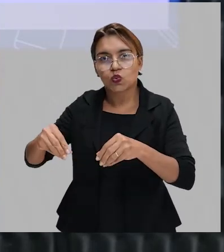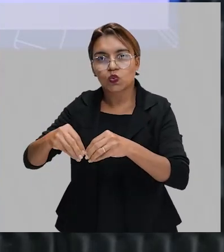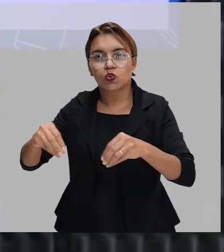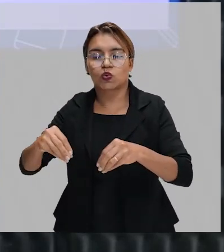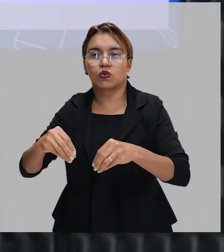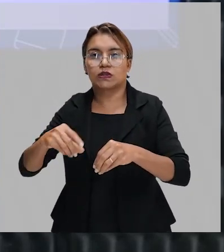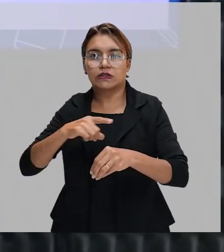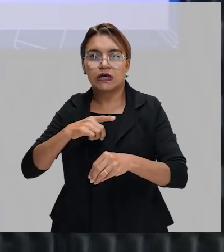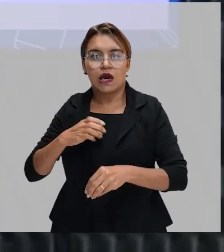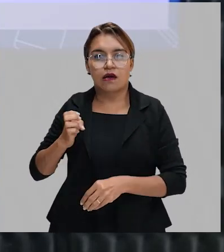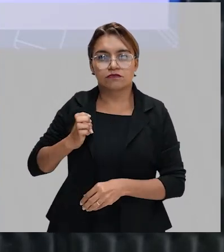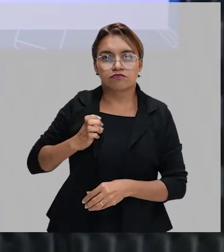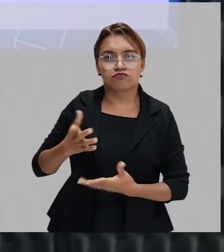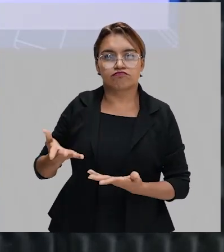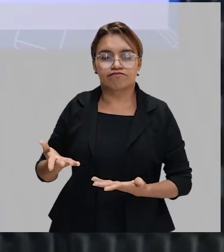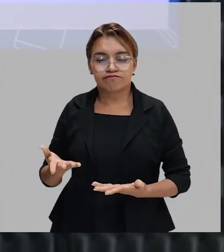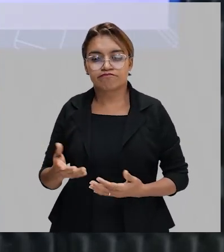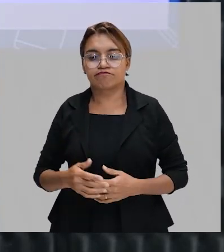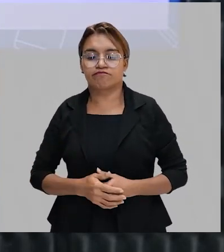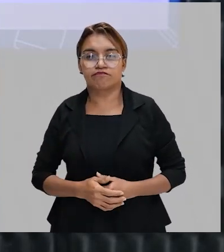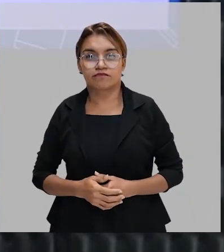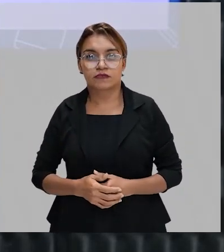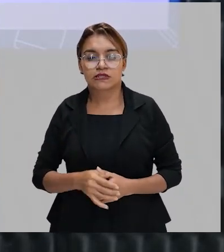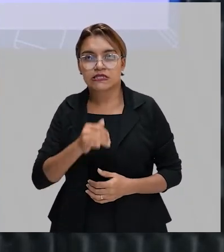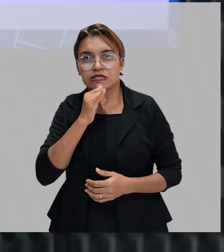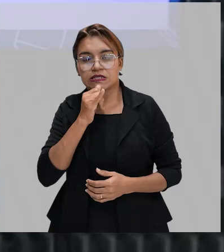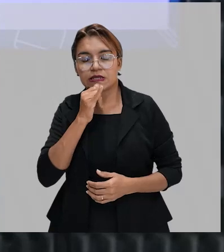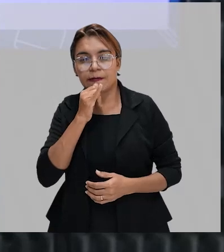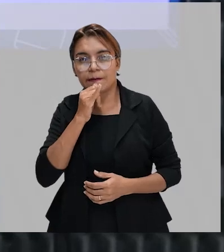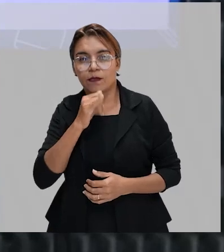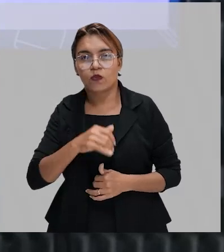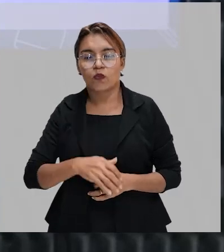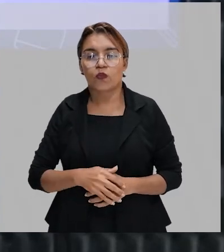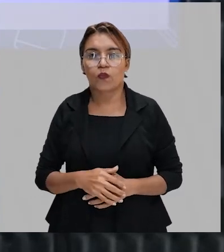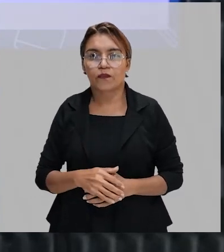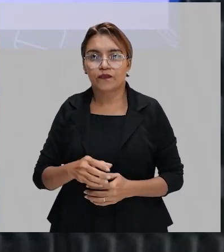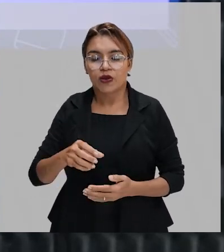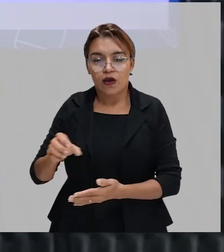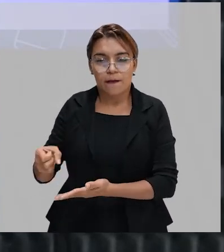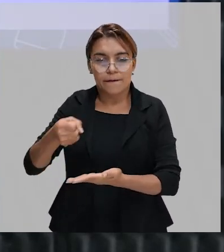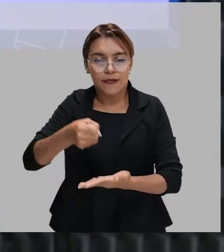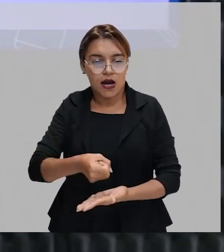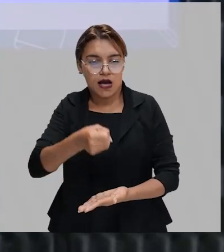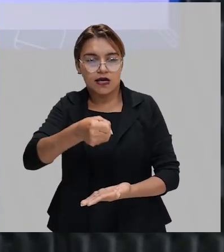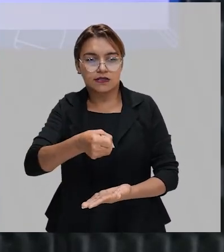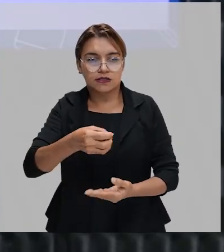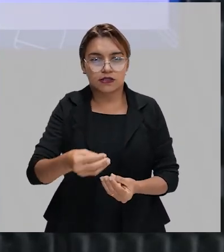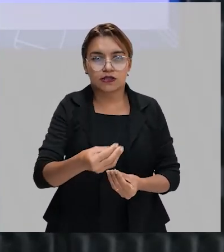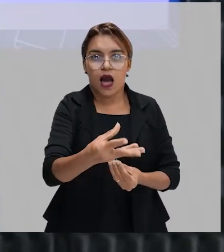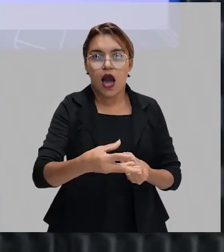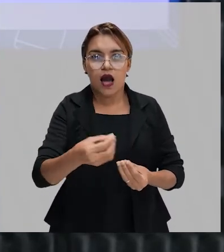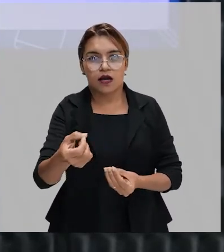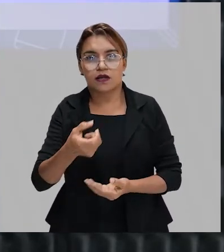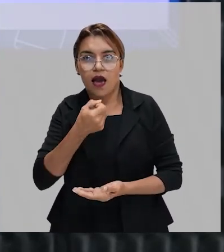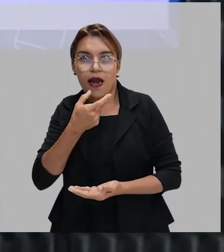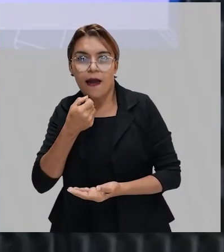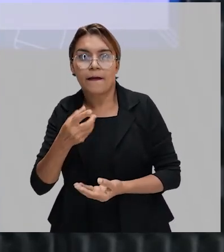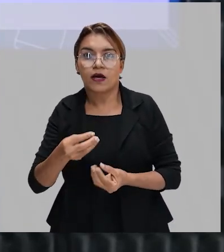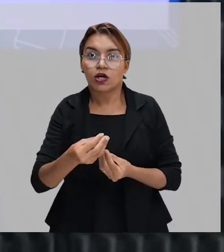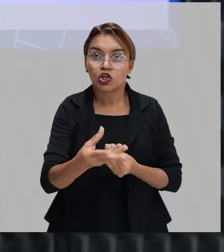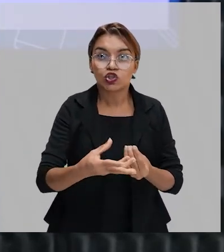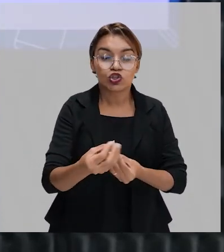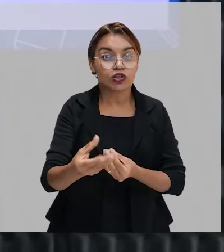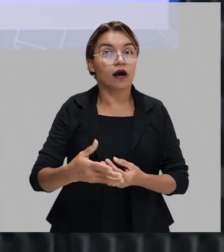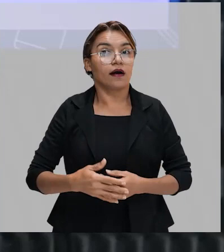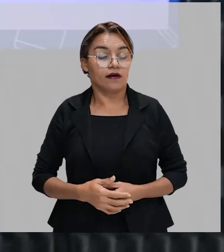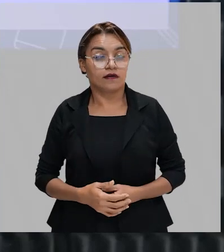mais abastadas, aquelas pessoas assim, que distribuíam uma cesta básica aqui, um remedinho ali. A gente ainda vê muito isso. Muita